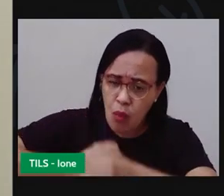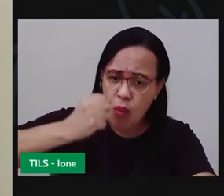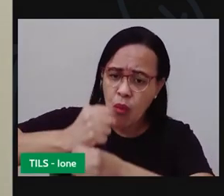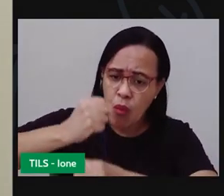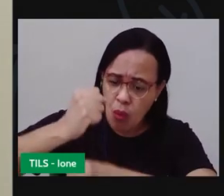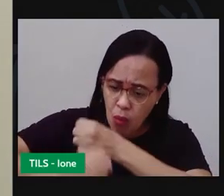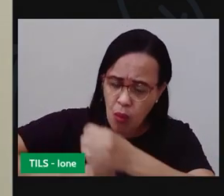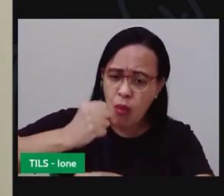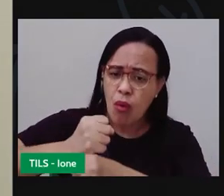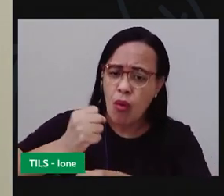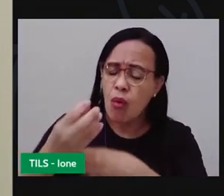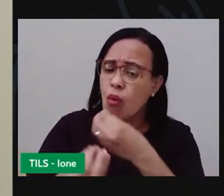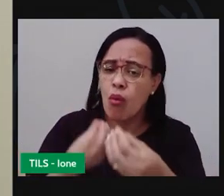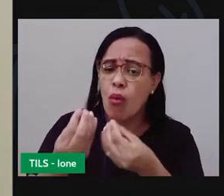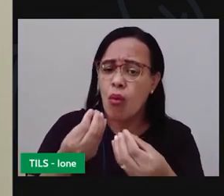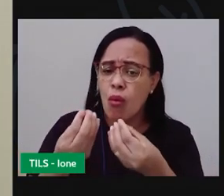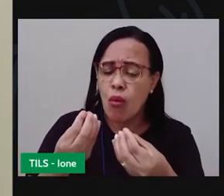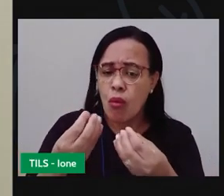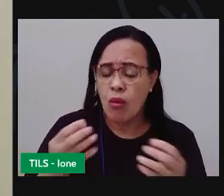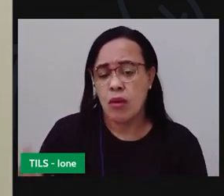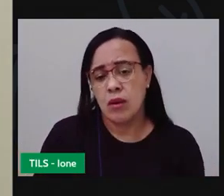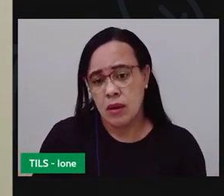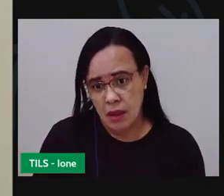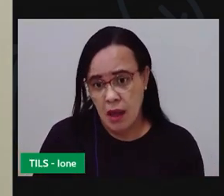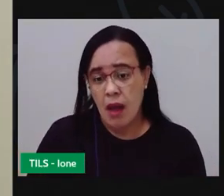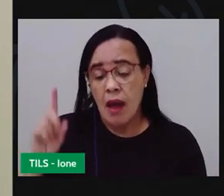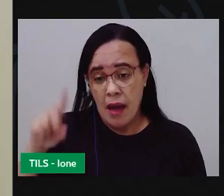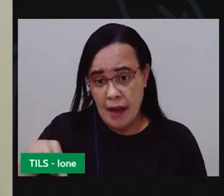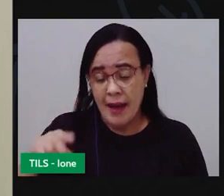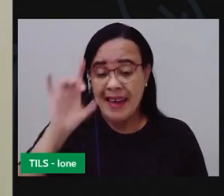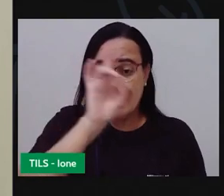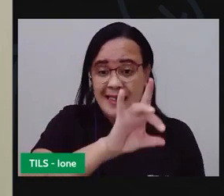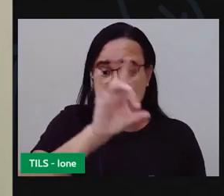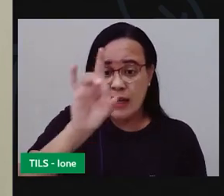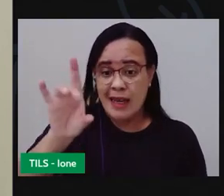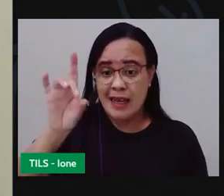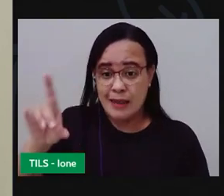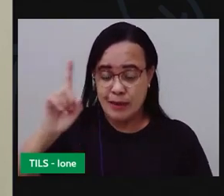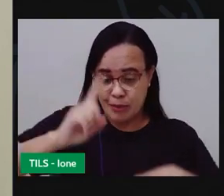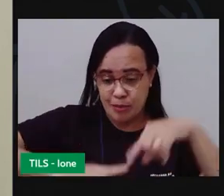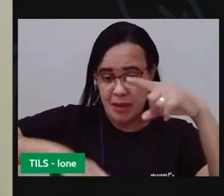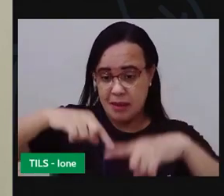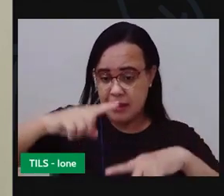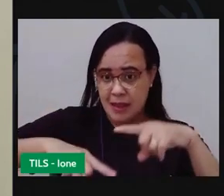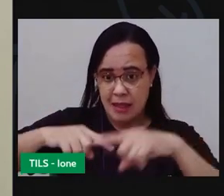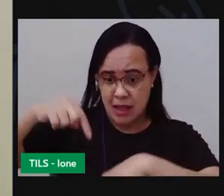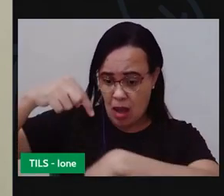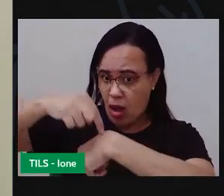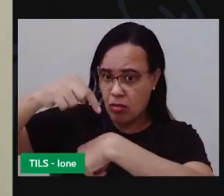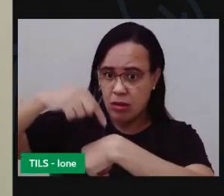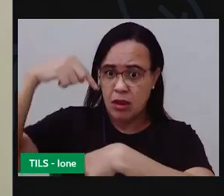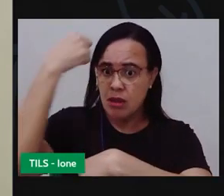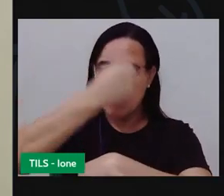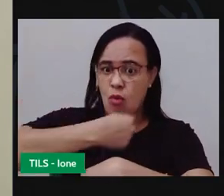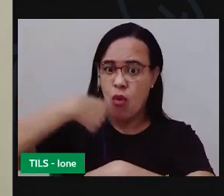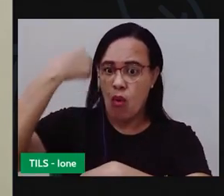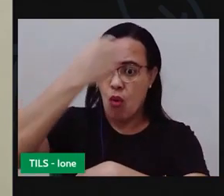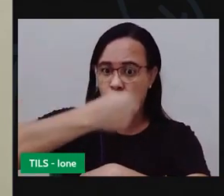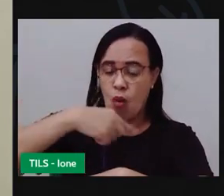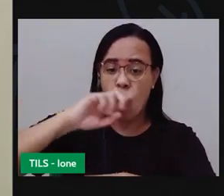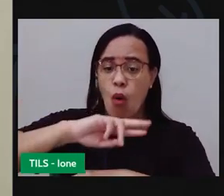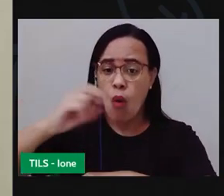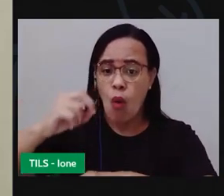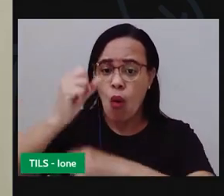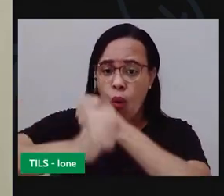Pois é, cada material leva um tempo diferente para se decompor,